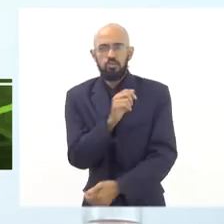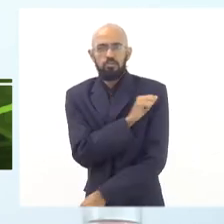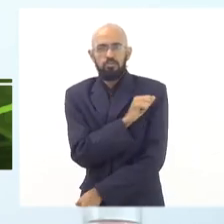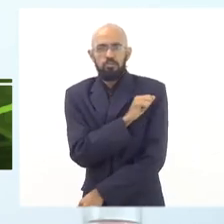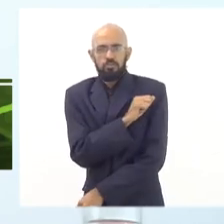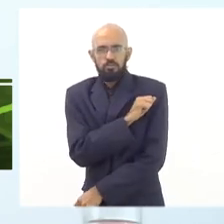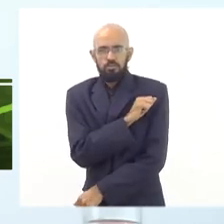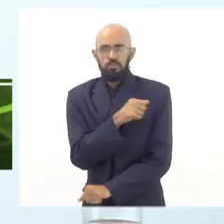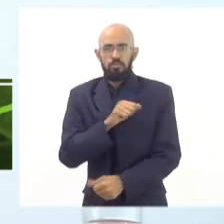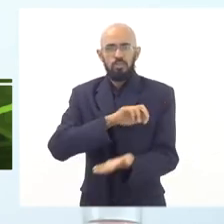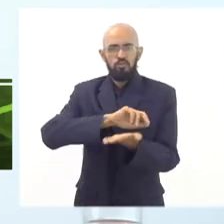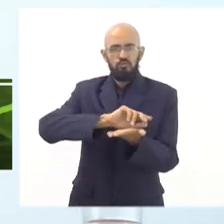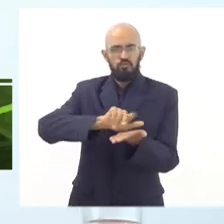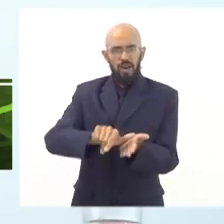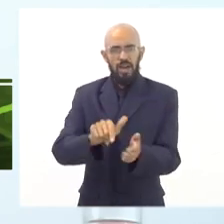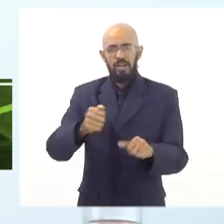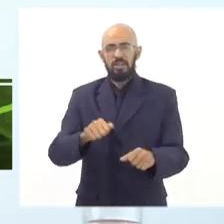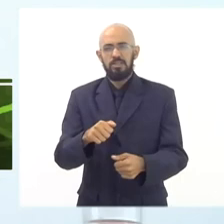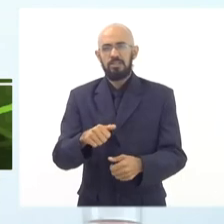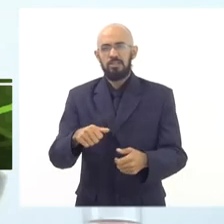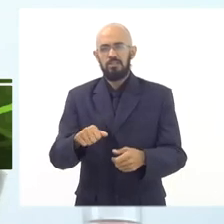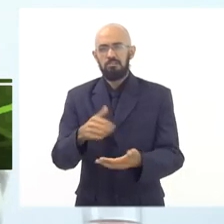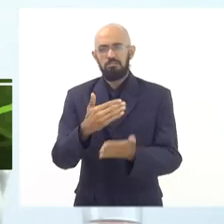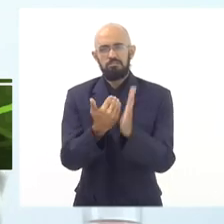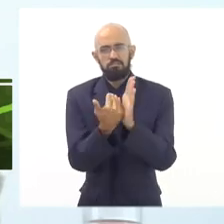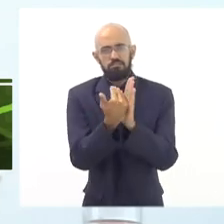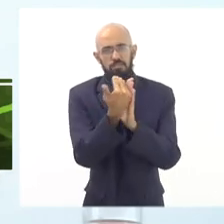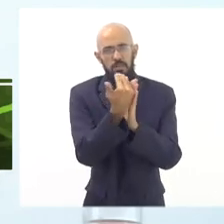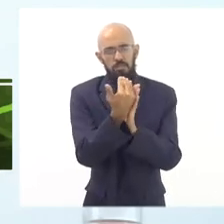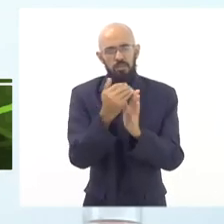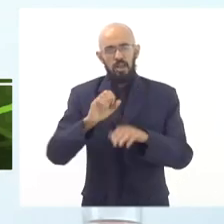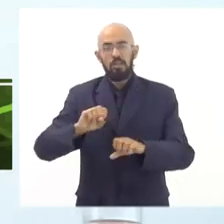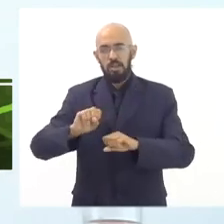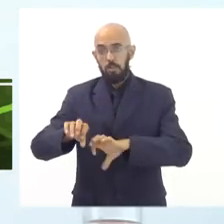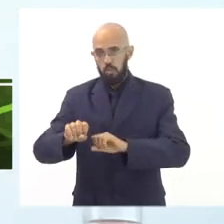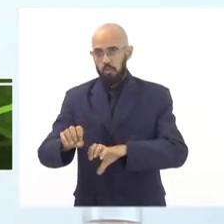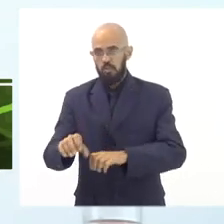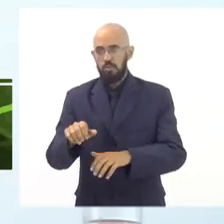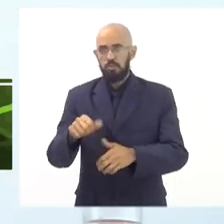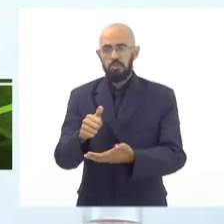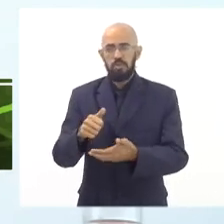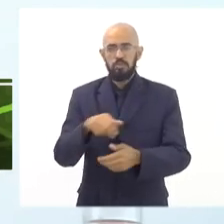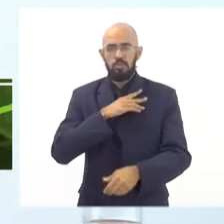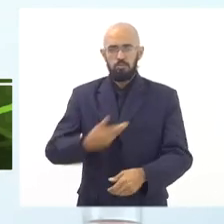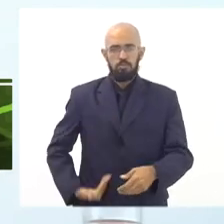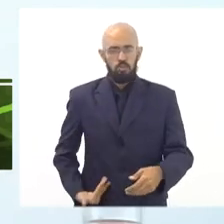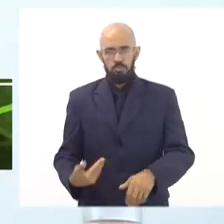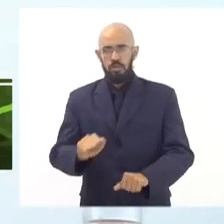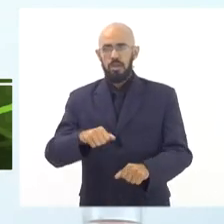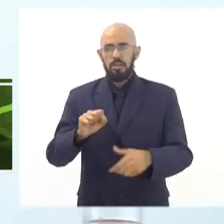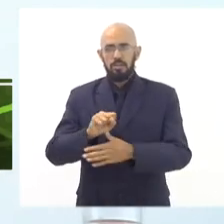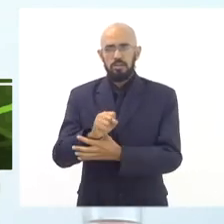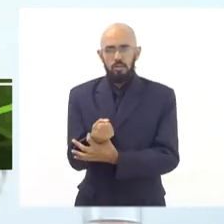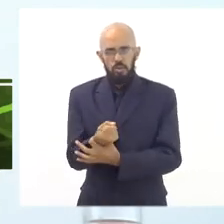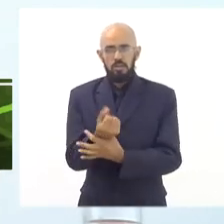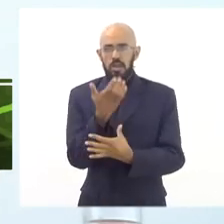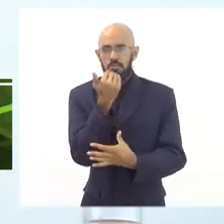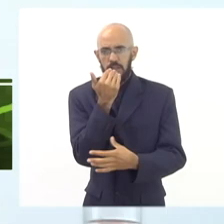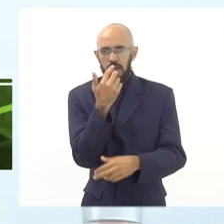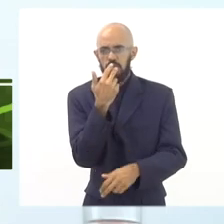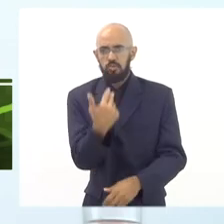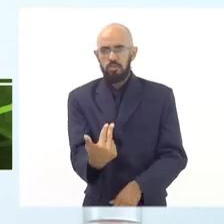diferentes etapas da educação básica pública. A alimentação escolar está inserida no âmbito da segurança alimentar e nutricional,